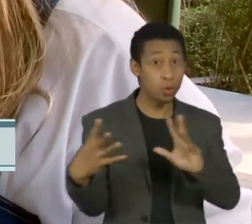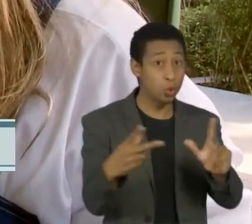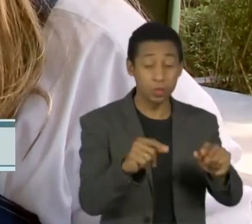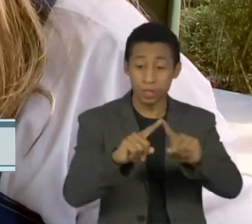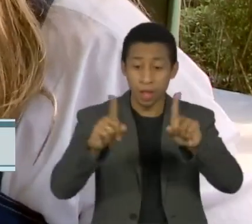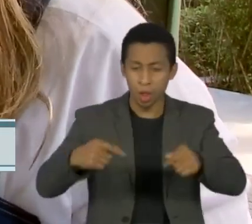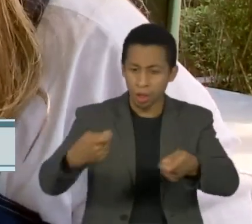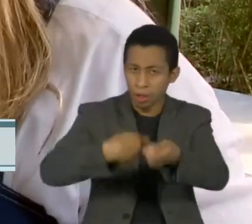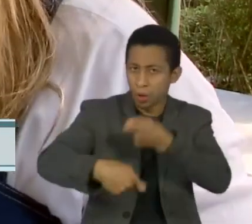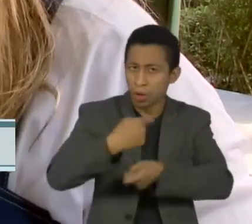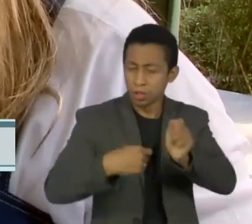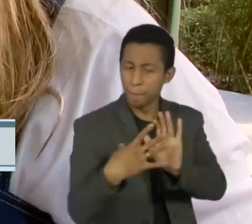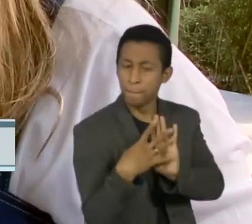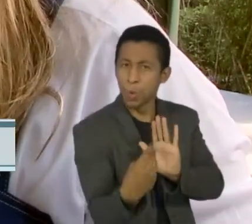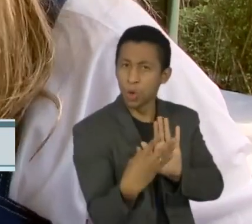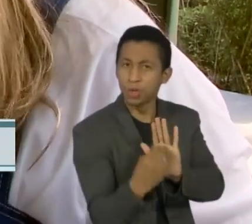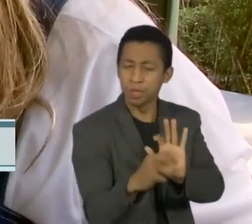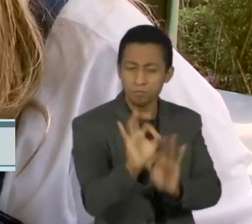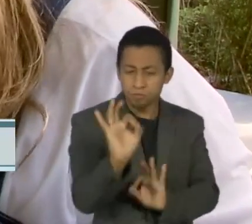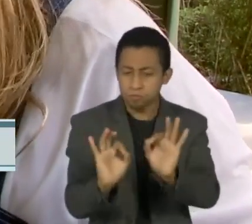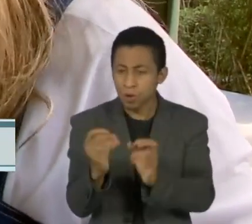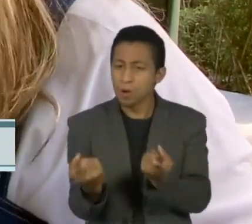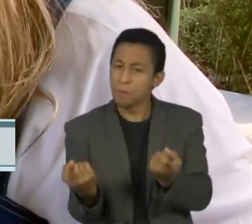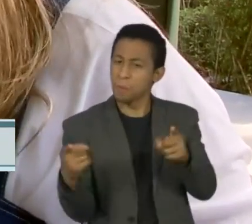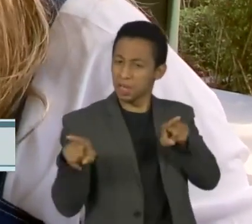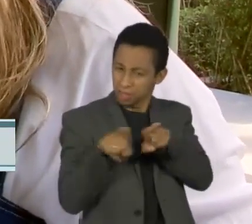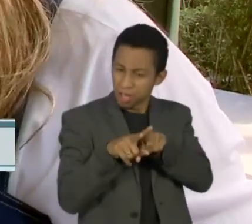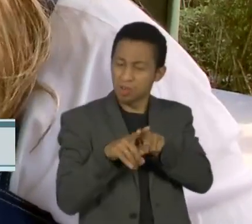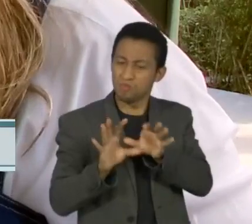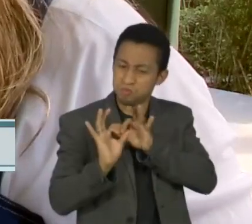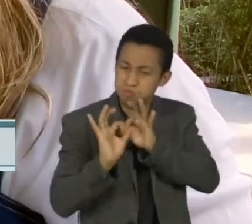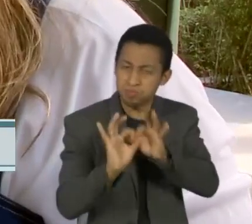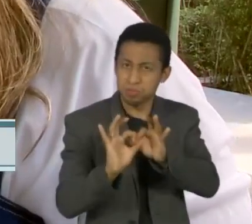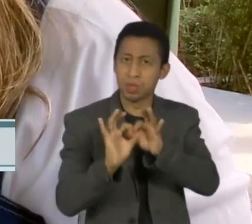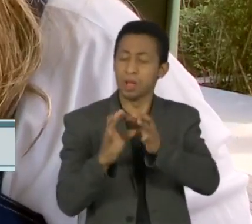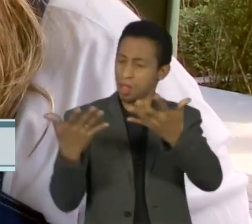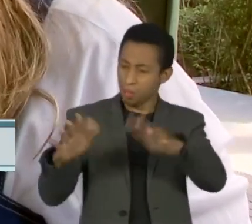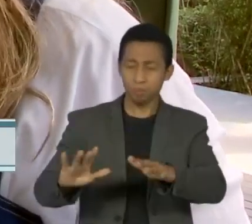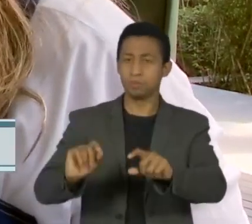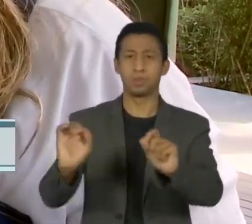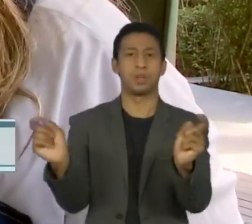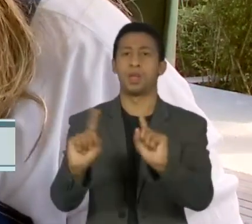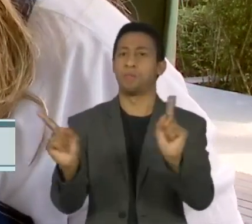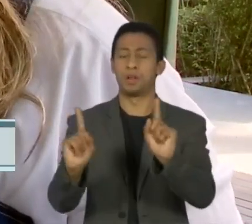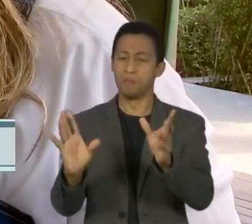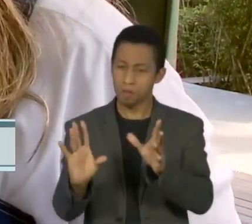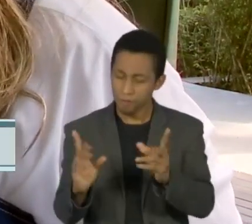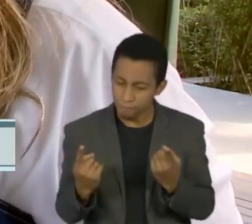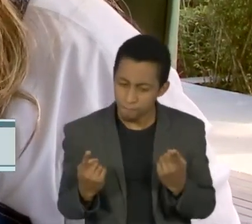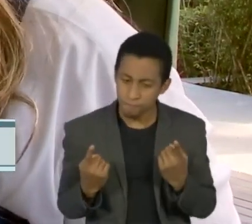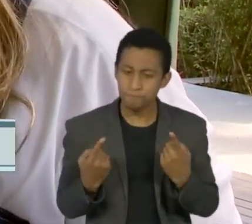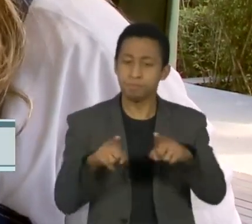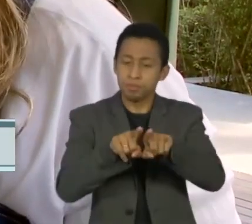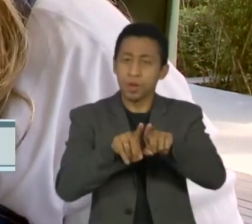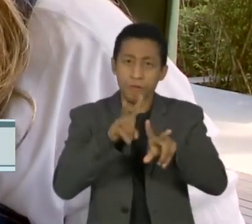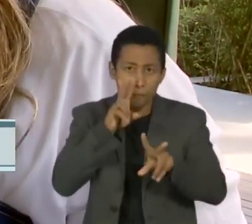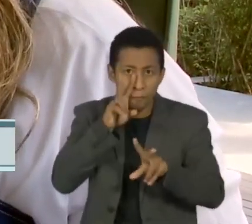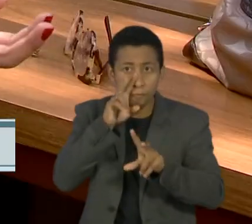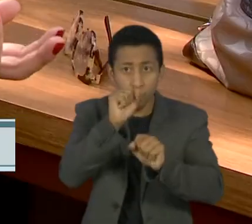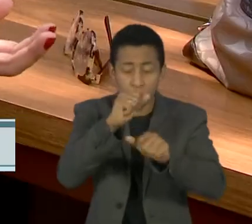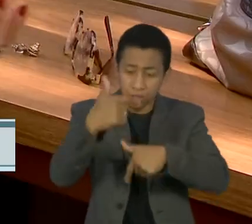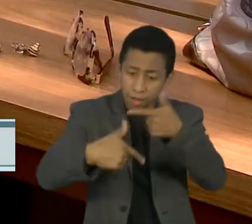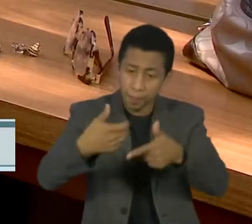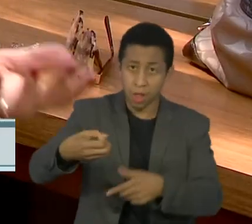fusões, se estivessem juntos, a gente não quebra o país, a gente fortalece e cria um novo sistema de